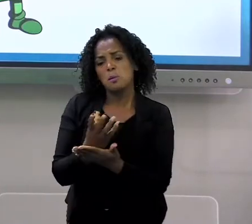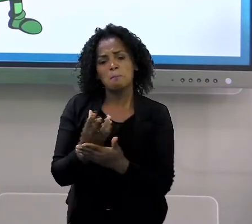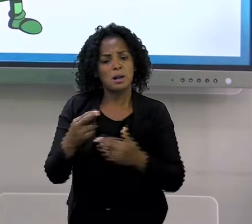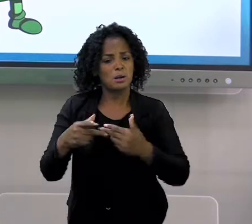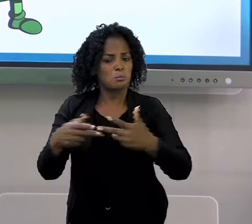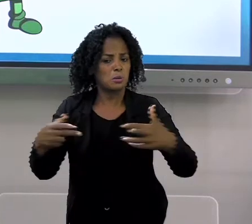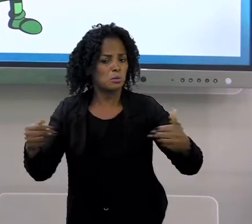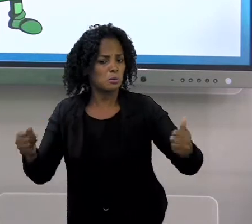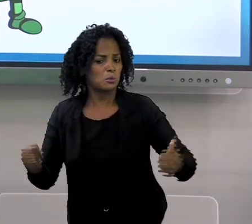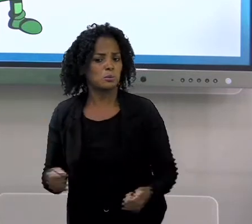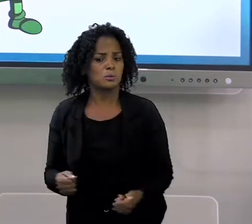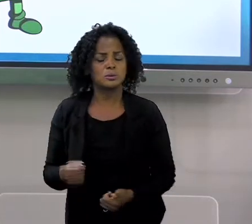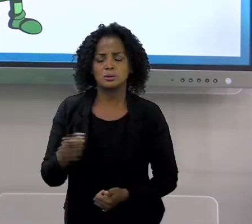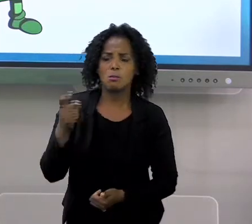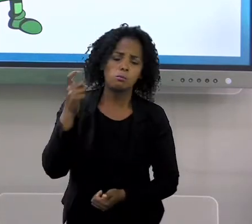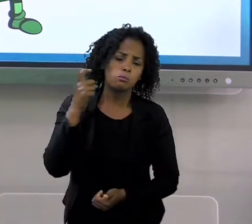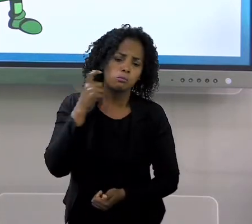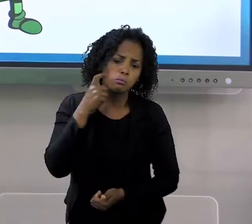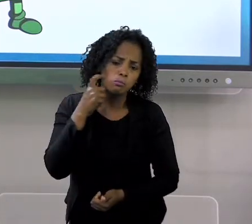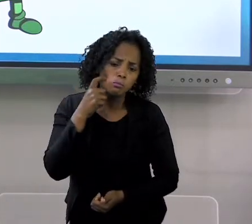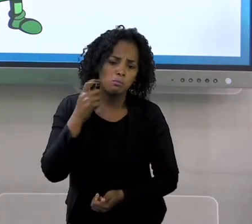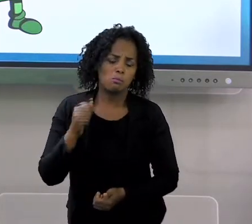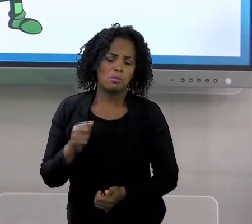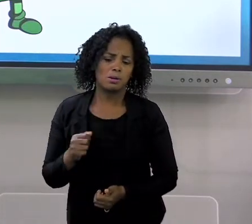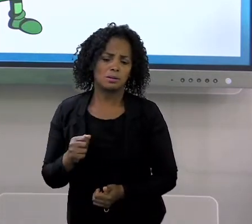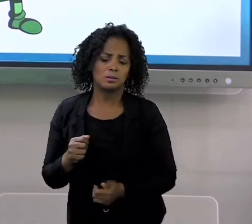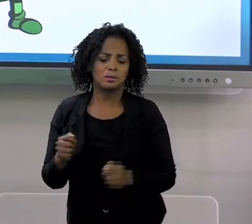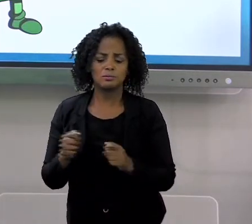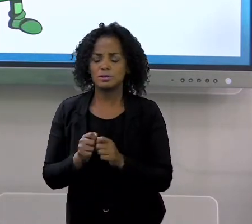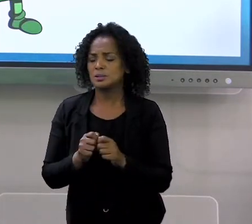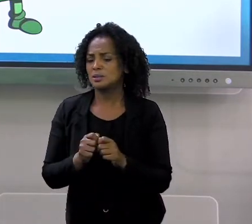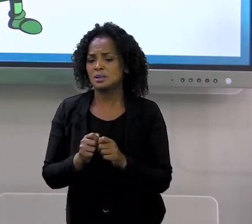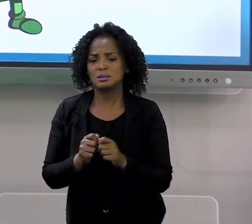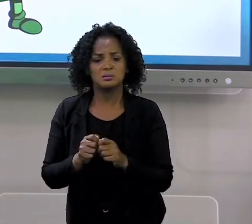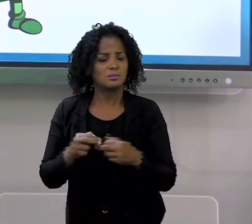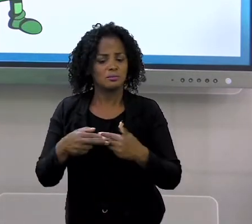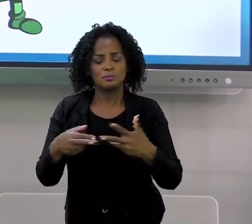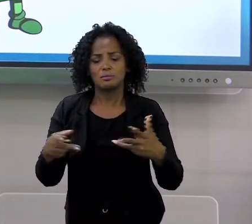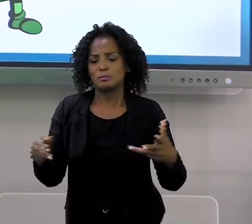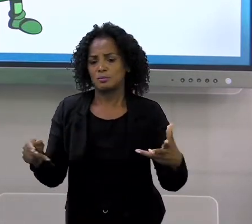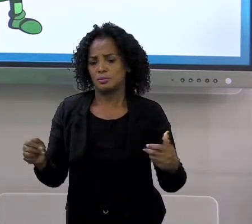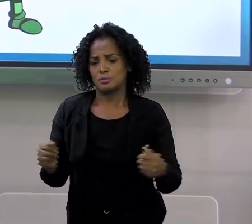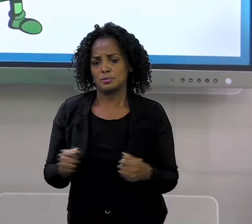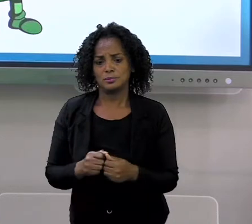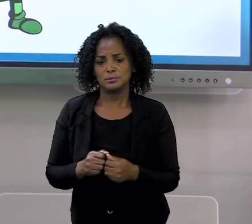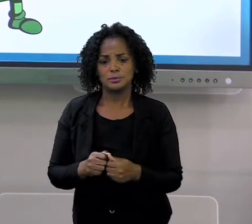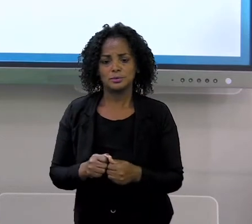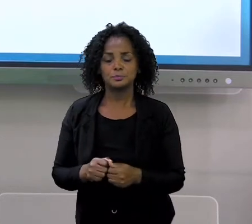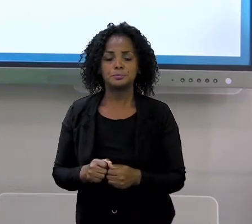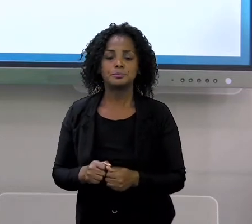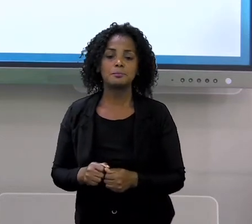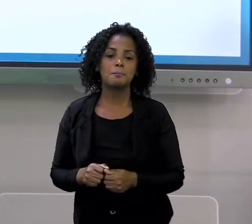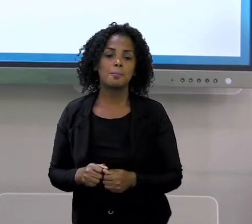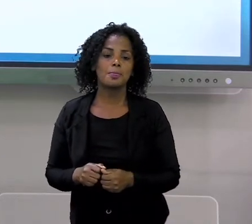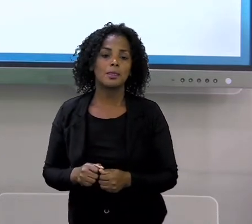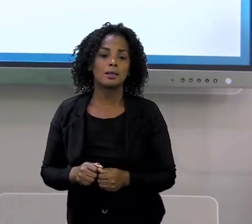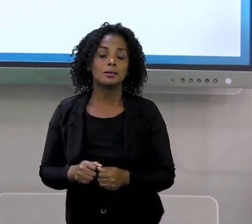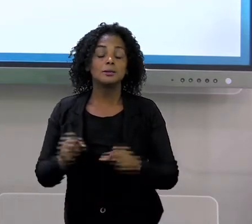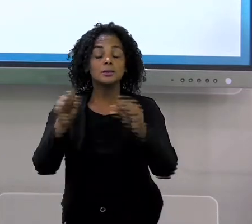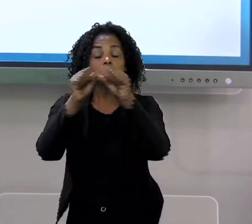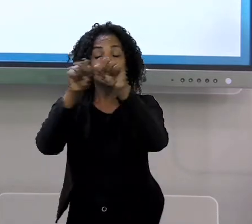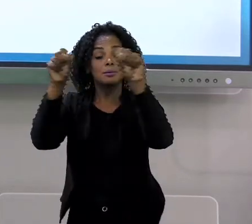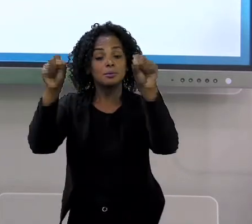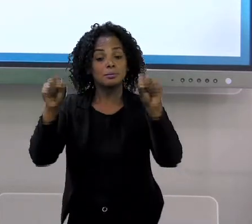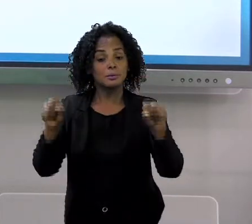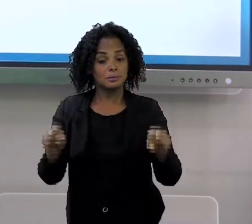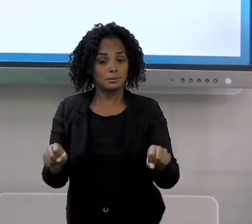bala e assim fazer as coisas que a gente tem vontade. Vamos continuar aqui. O